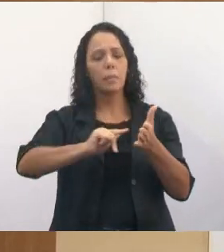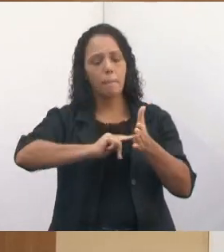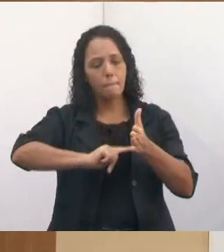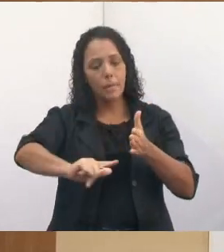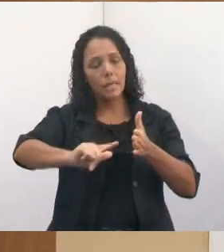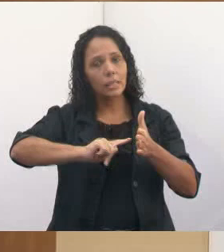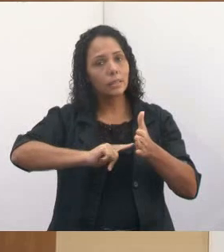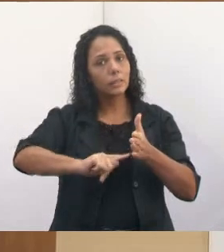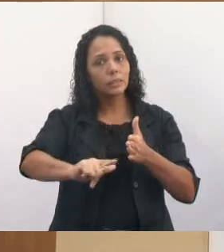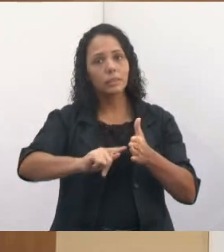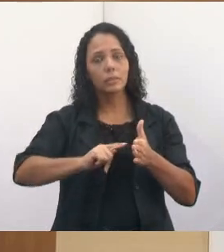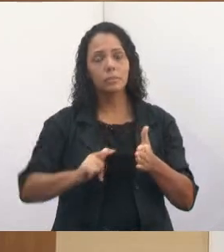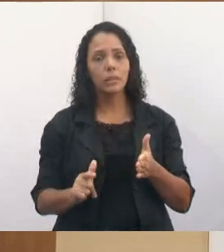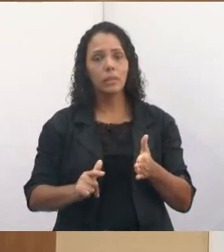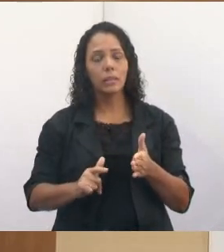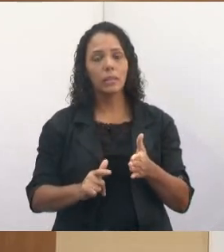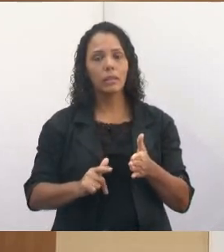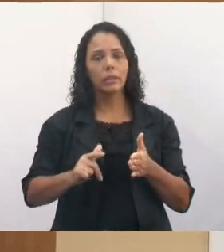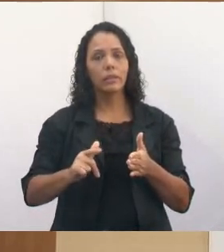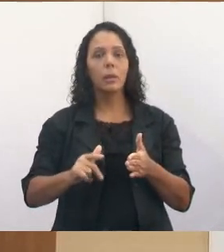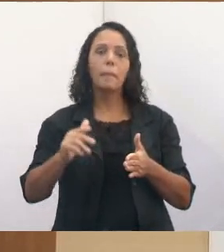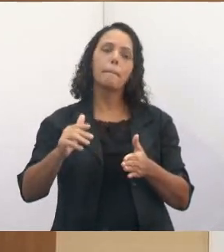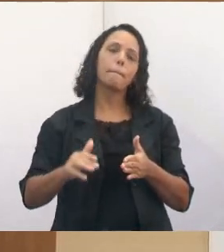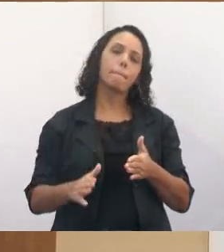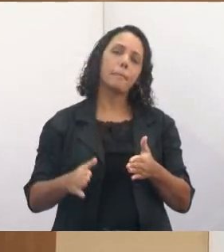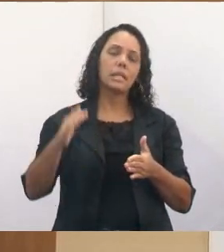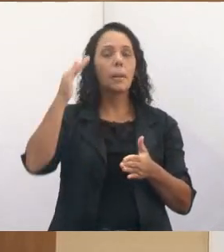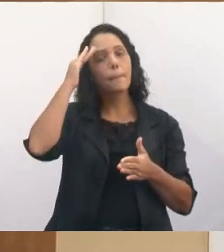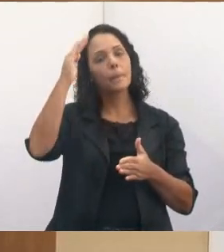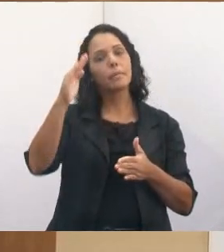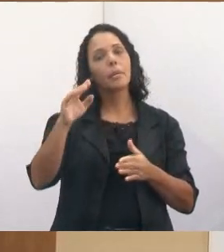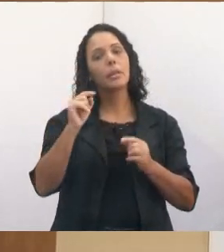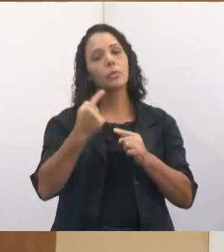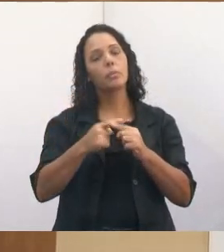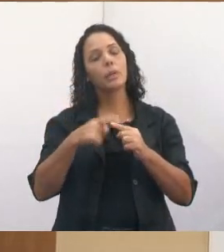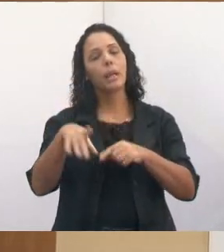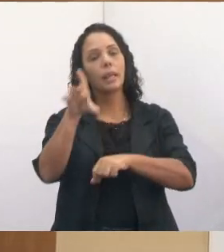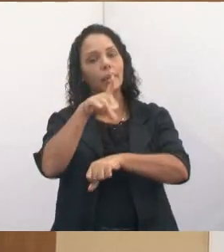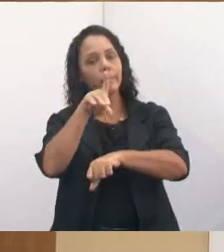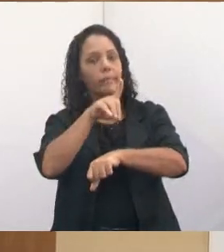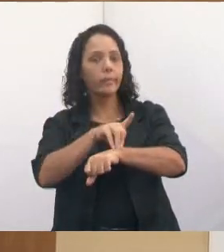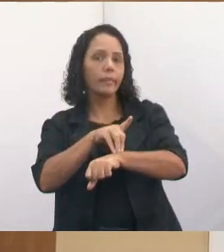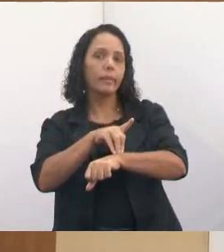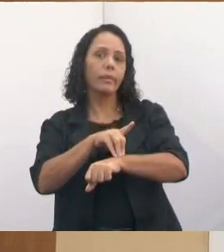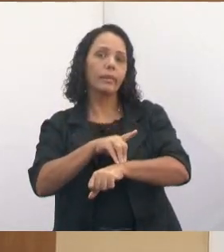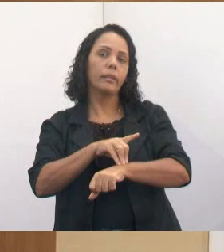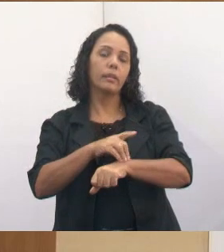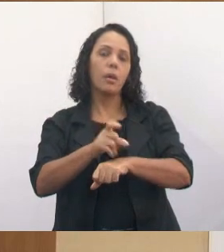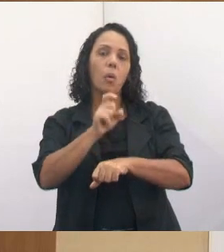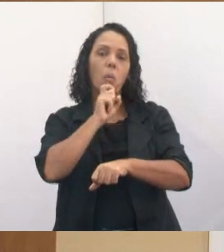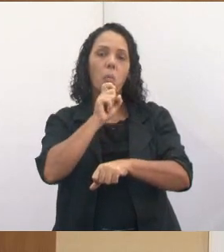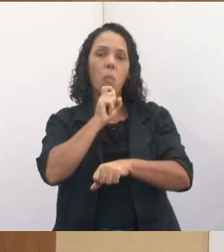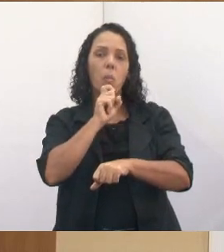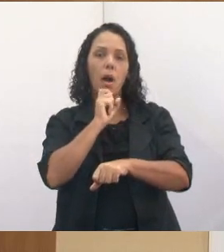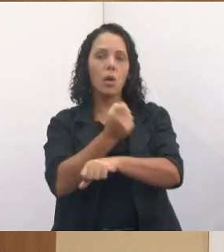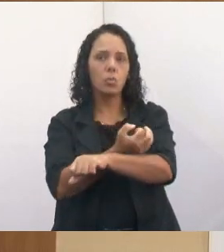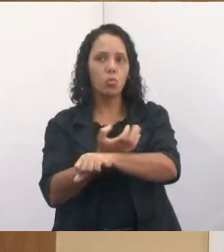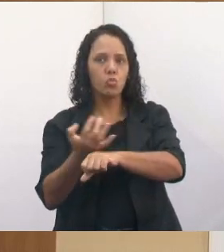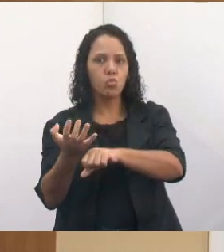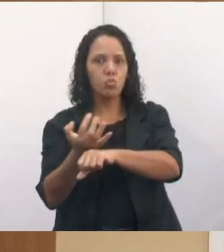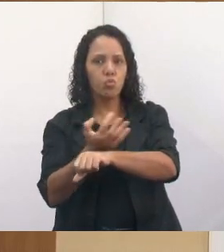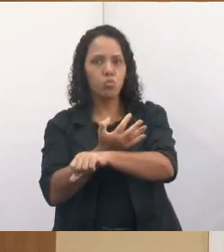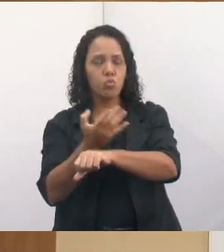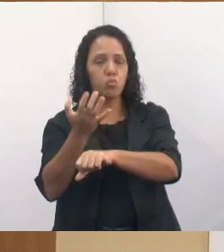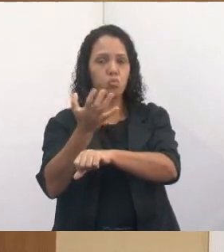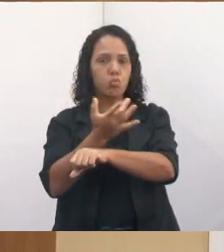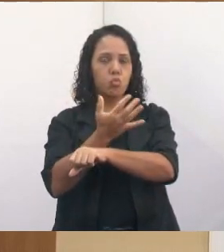córrego, principalmente por causa da dengue, enfim, um mato tremendo ali que tem uma grande circulação